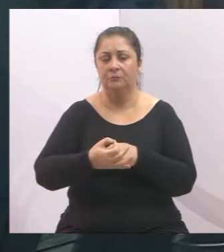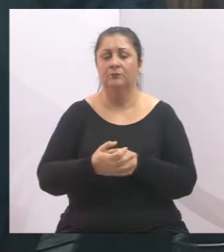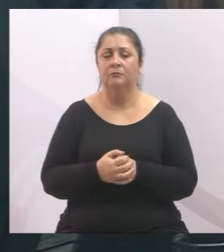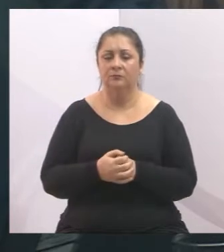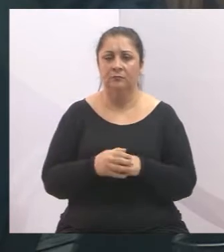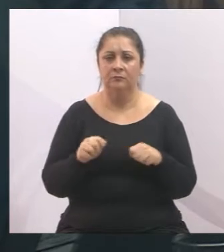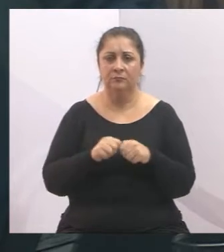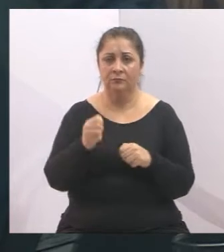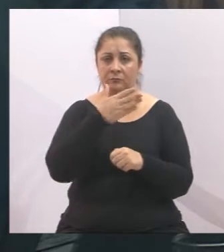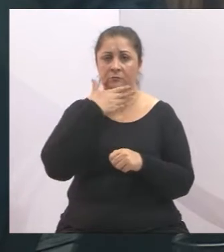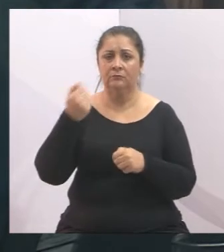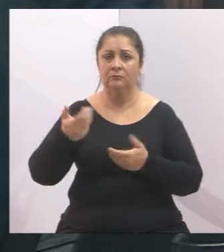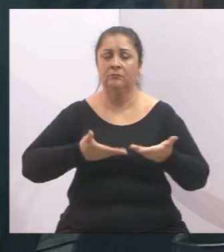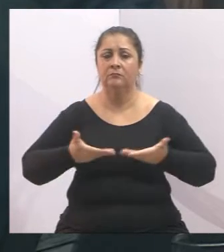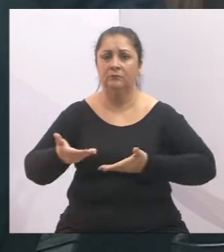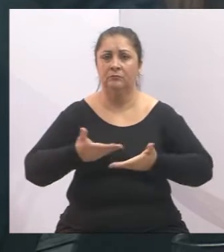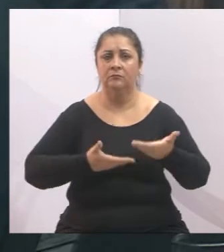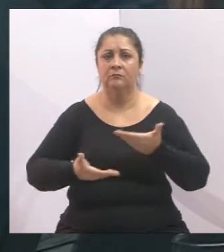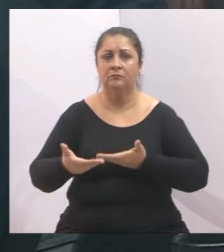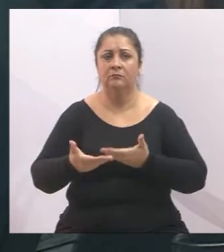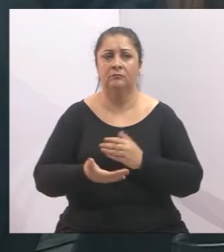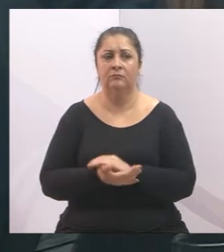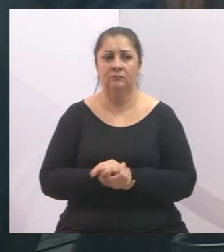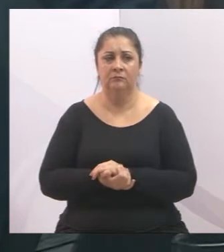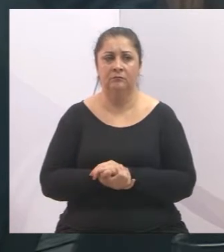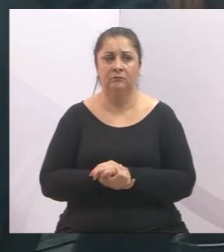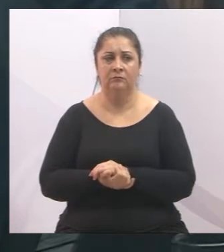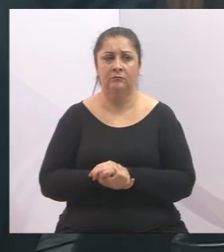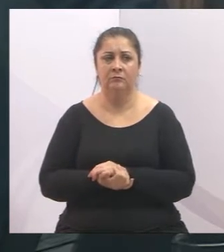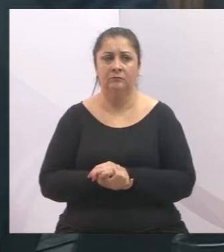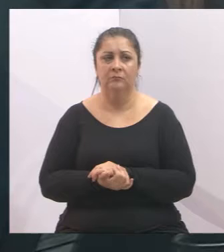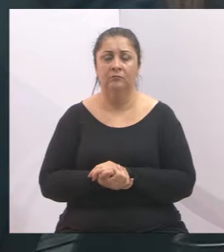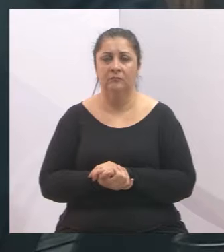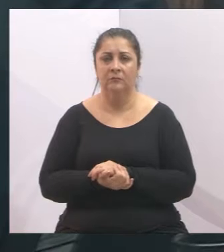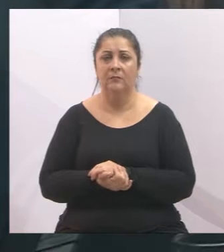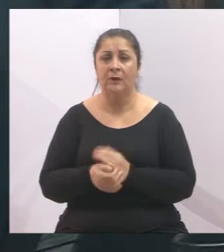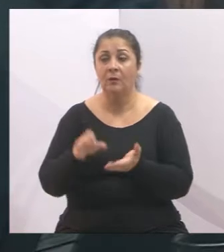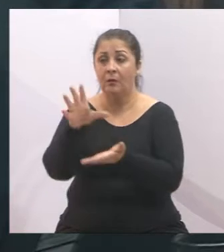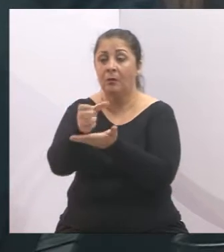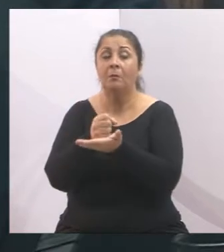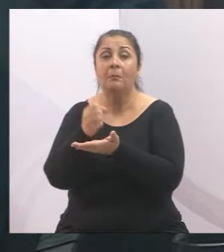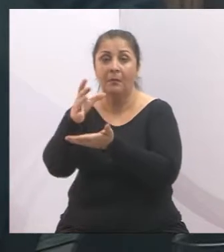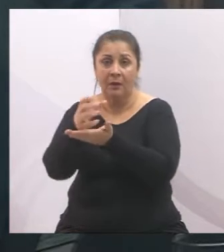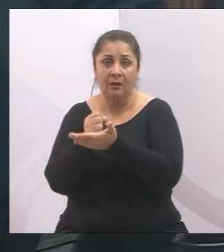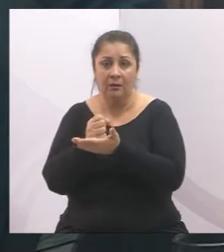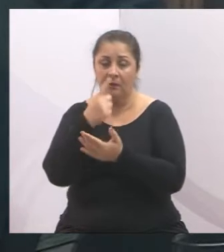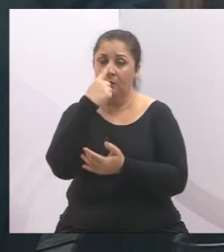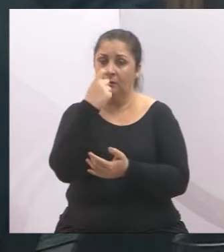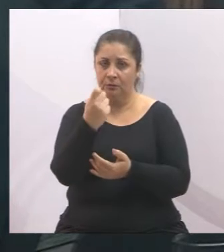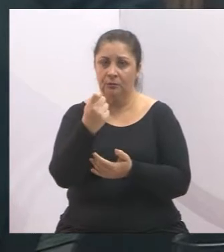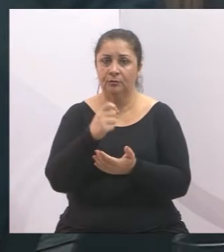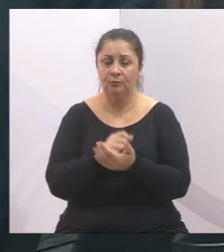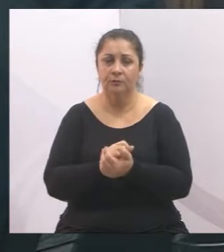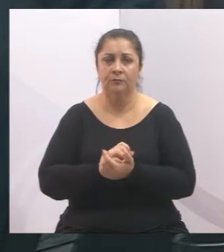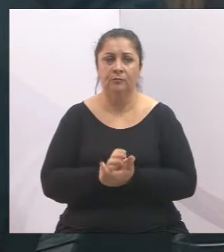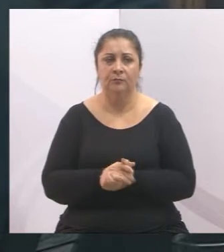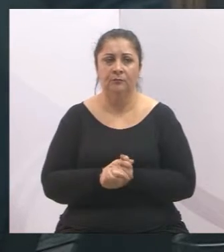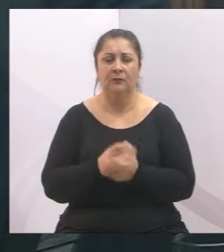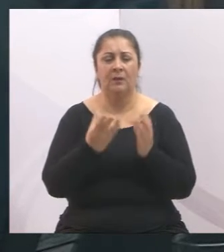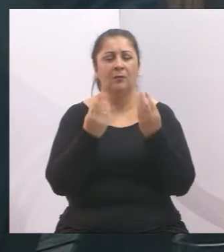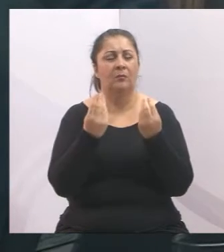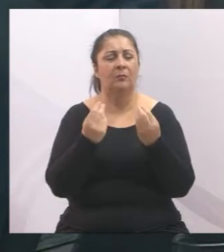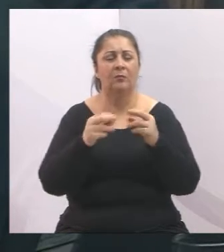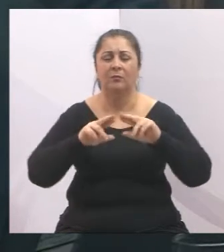a prestação de serviços no que se refere à coleta de resíduos sólidos na nossa cidade. Então, uma série